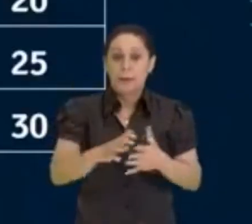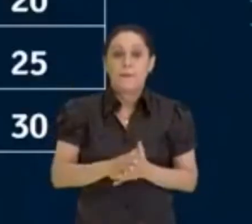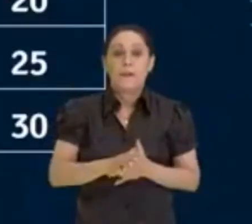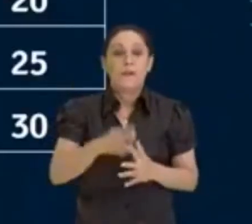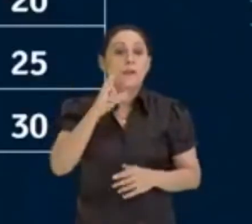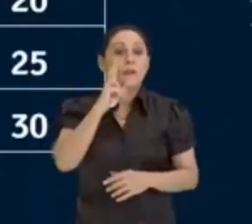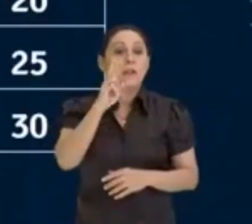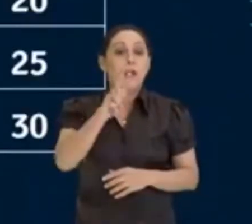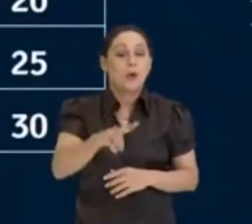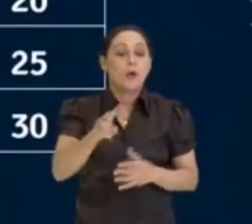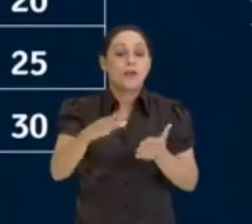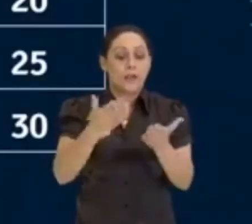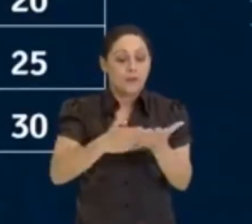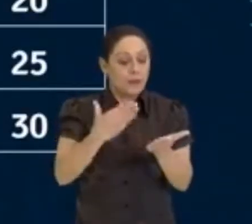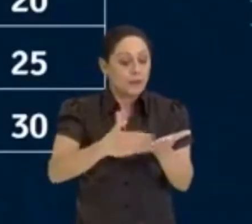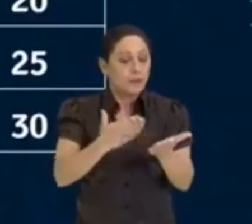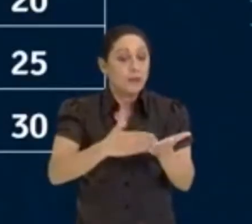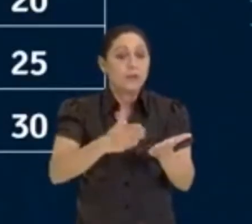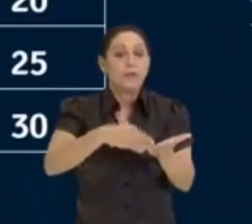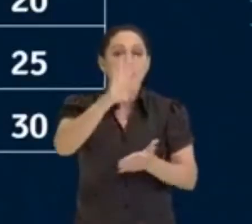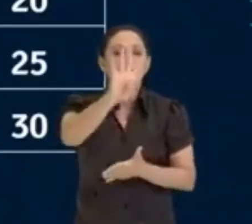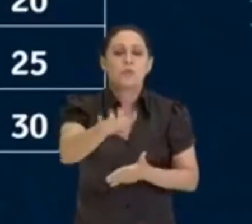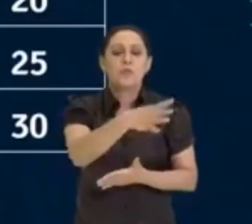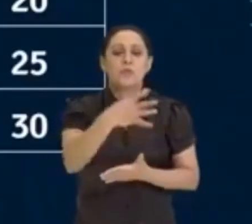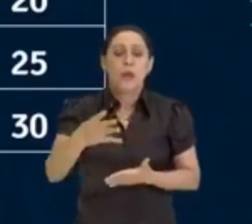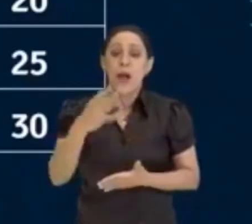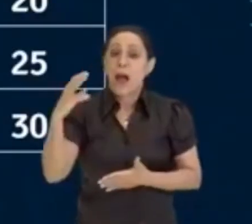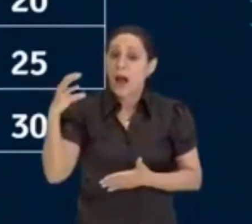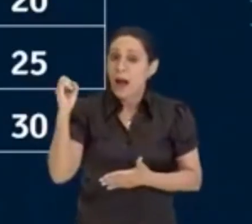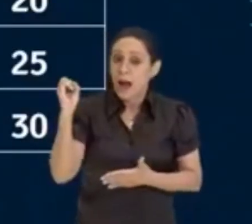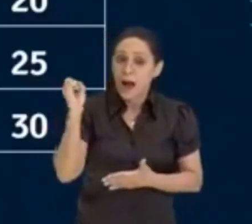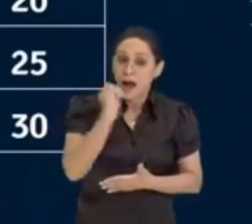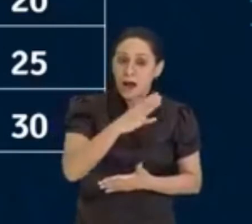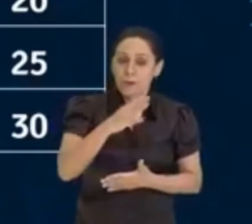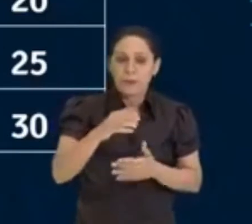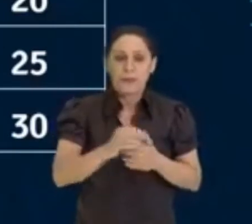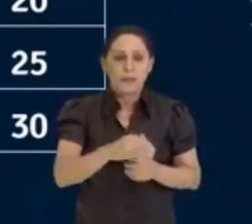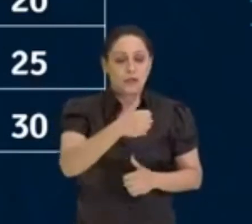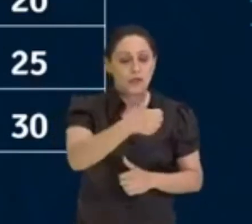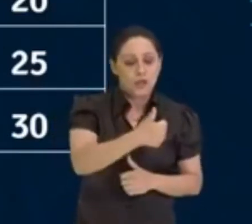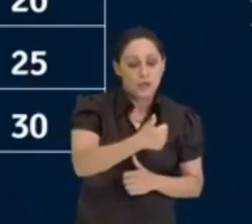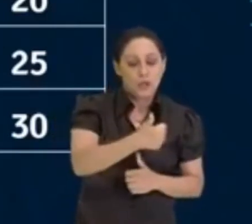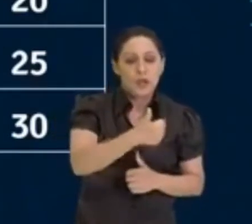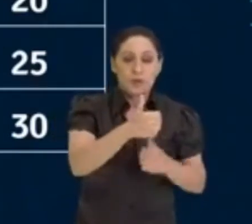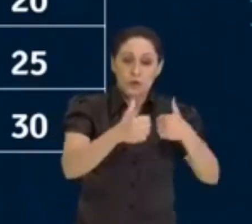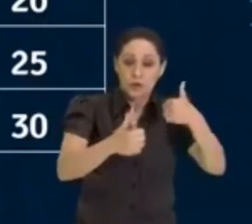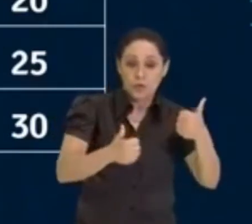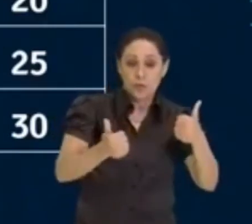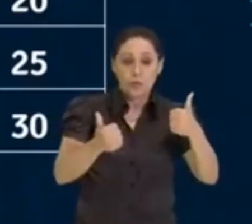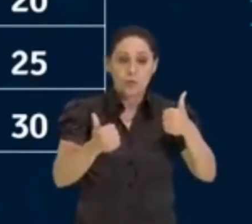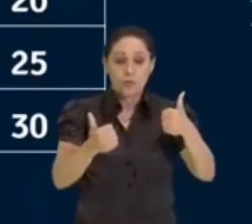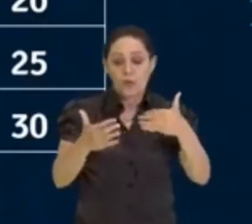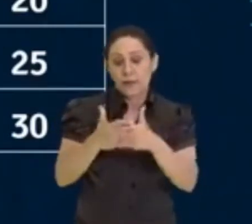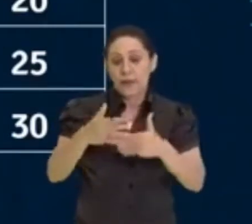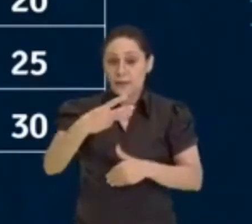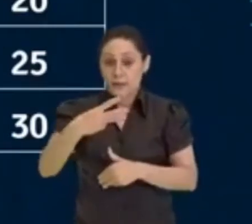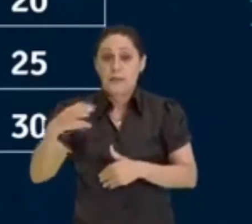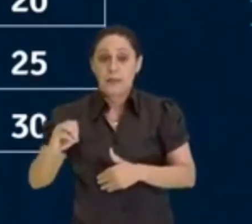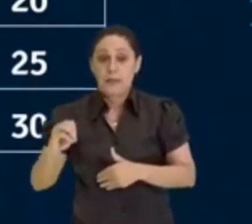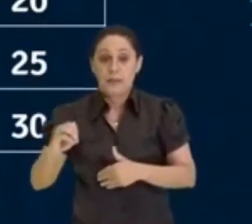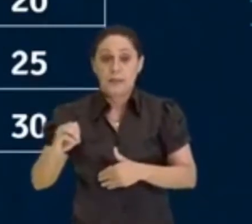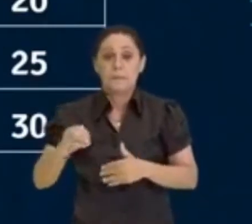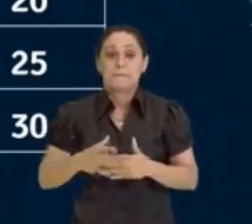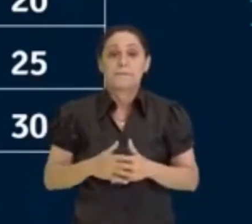quero que você faça no seu caderno aí uma tabelinha bem rápida, tá? De 1 a 30. Faz uma tabelinha aí, que nem está aqui na nossa